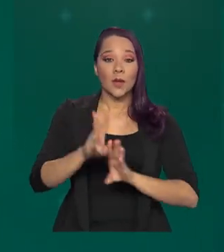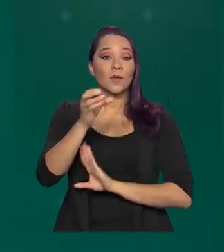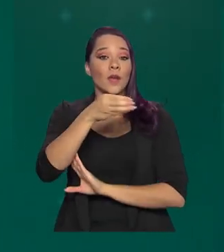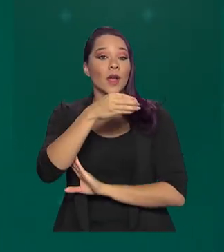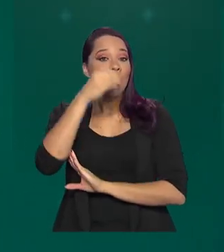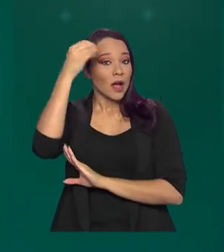e iOS.